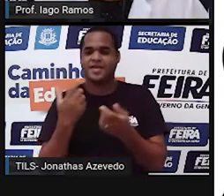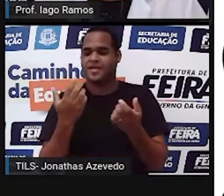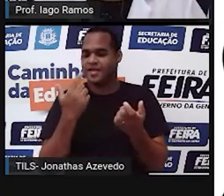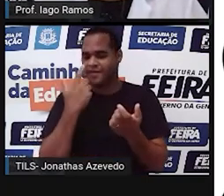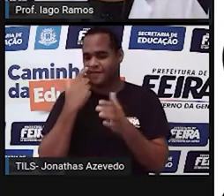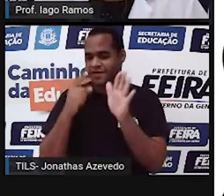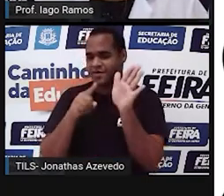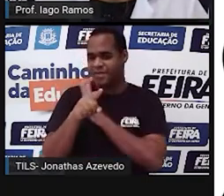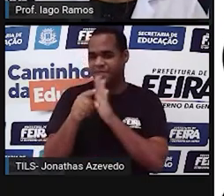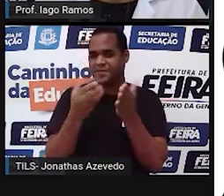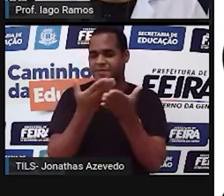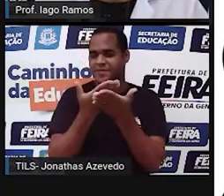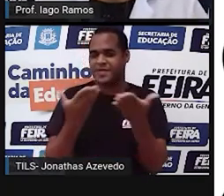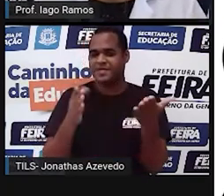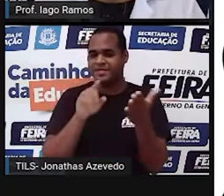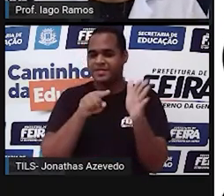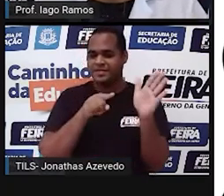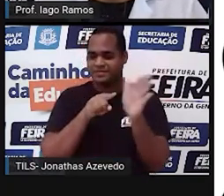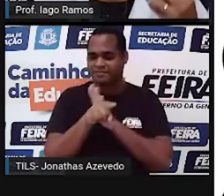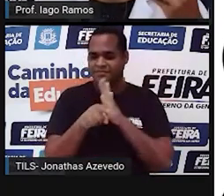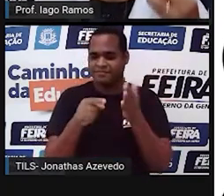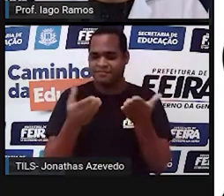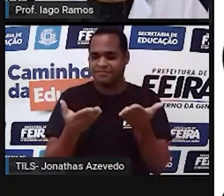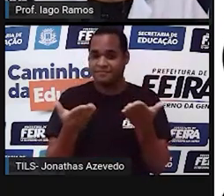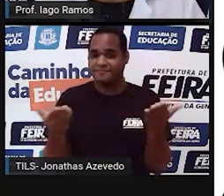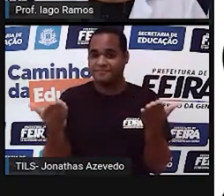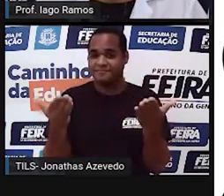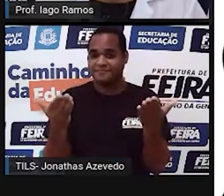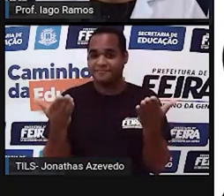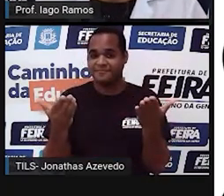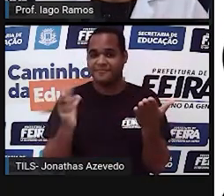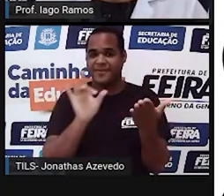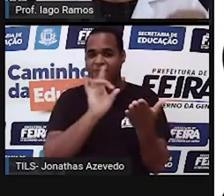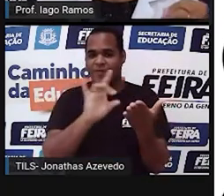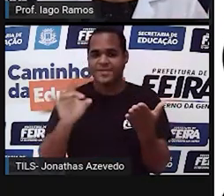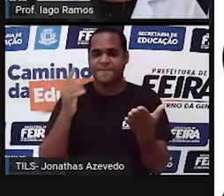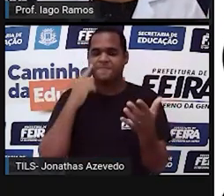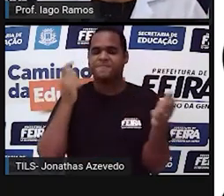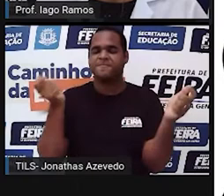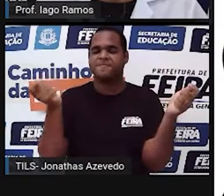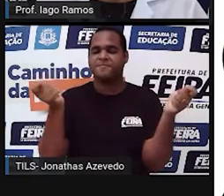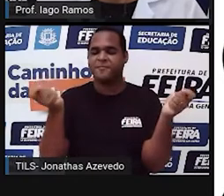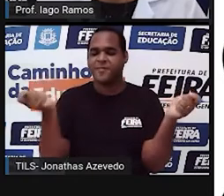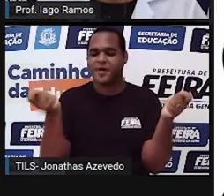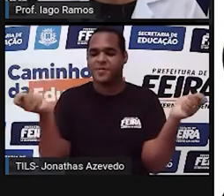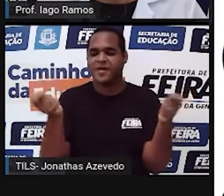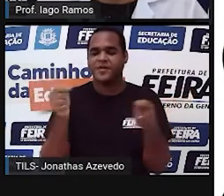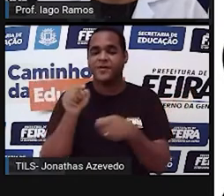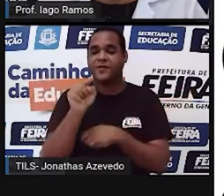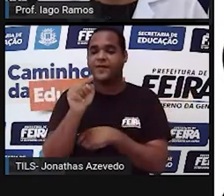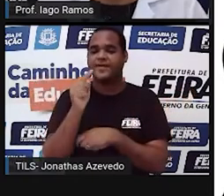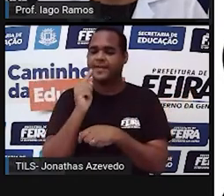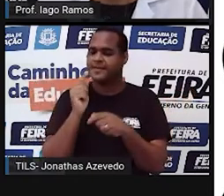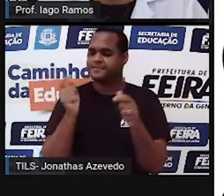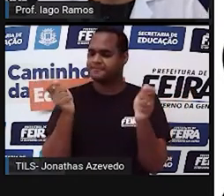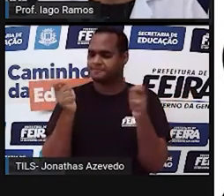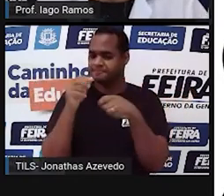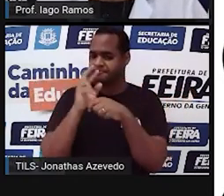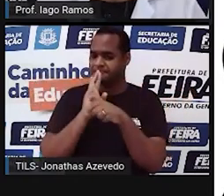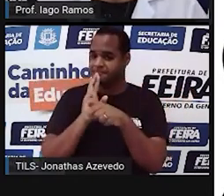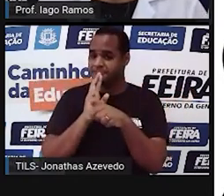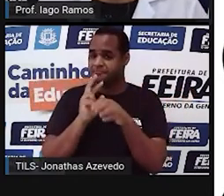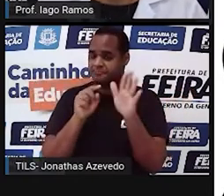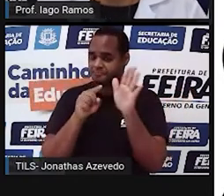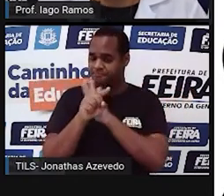perguntinha que vai aparecer aí para você e é você quem vai trazer, né?